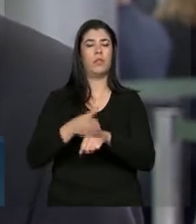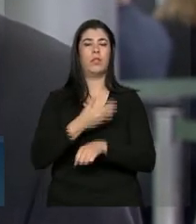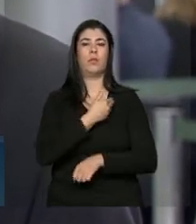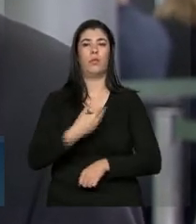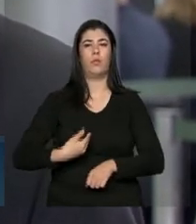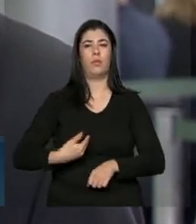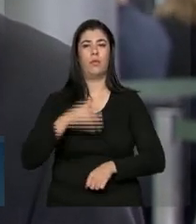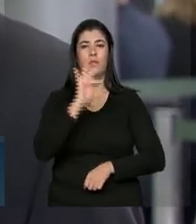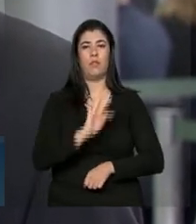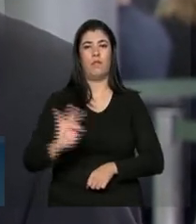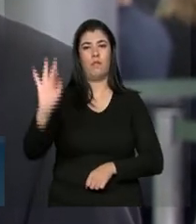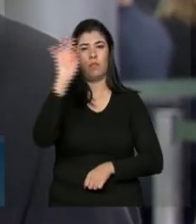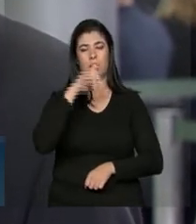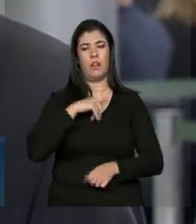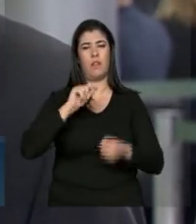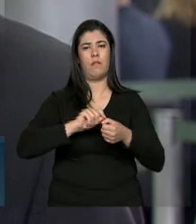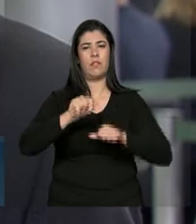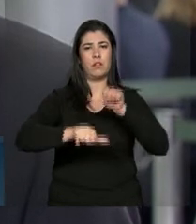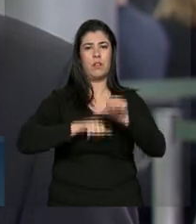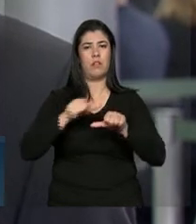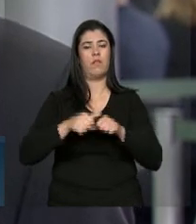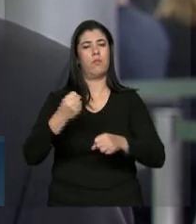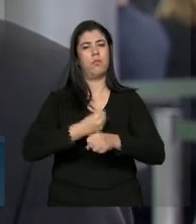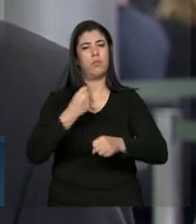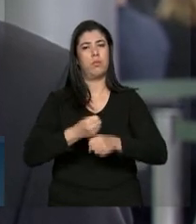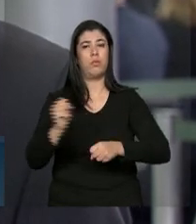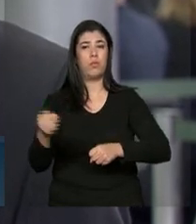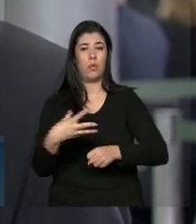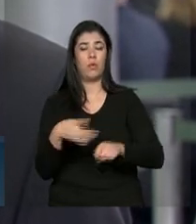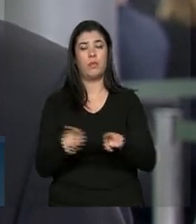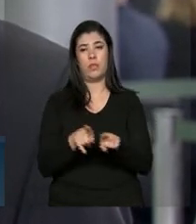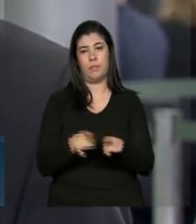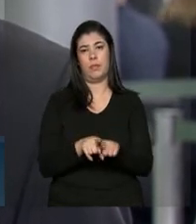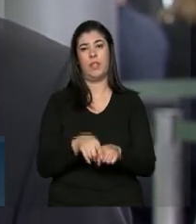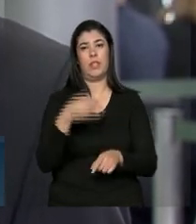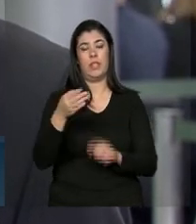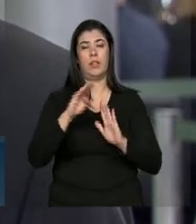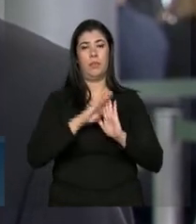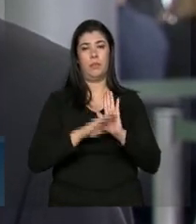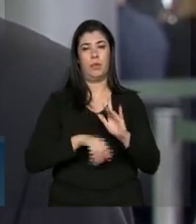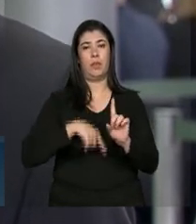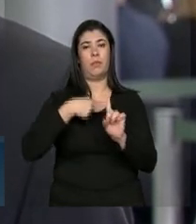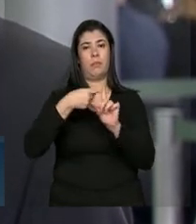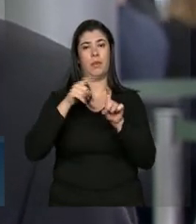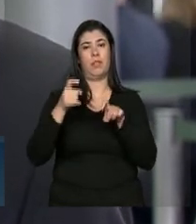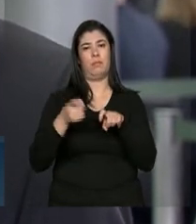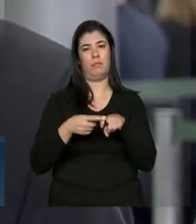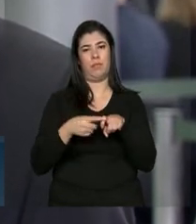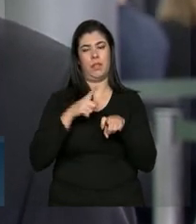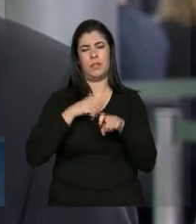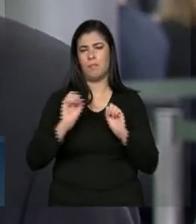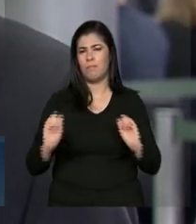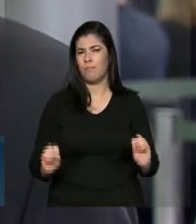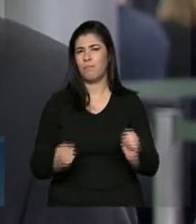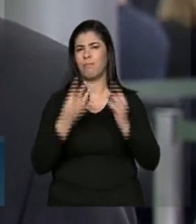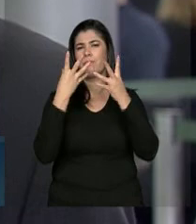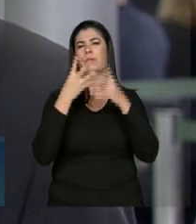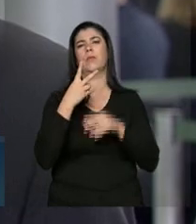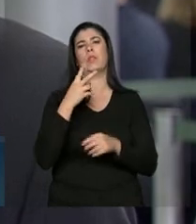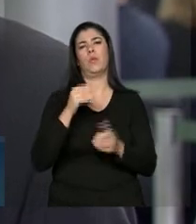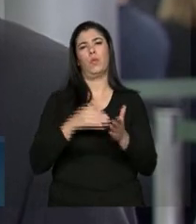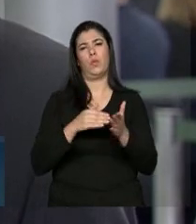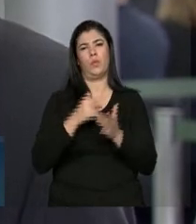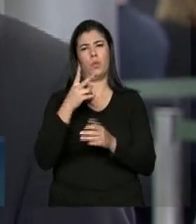reformadas, ampliadas ou construídas. Então o programa Mais Médicos tem muito para celebrar nesses dois